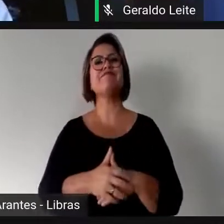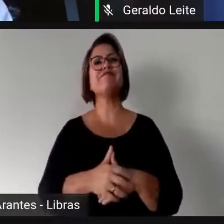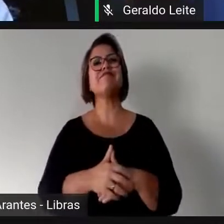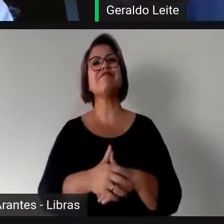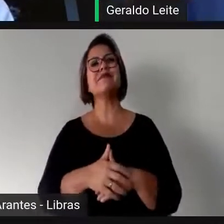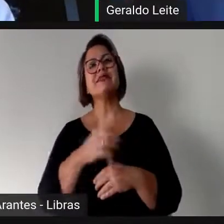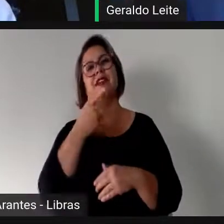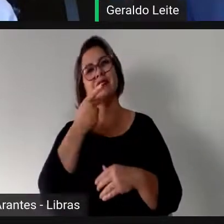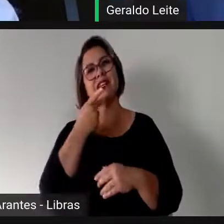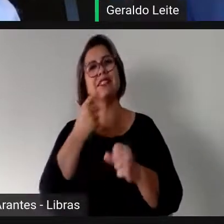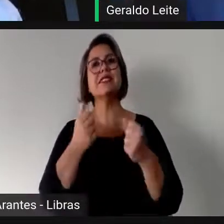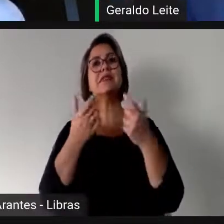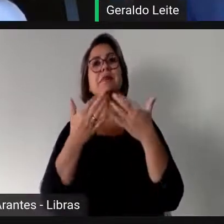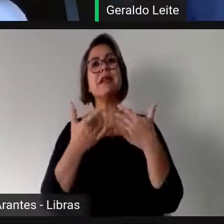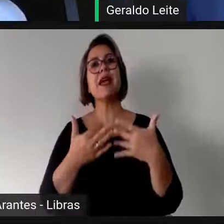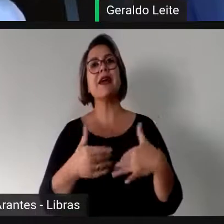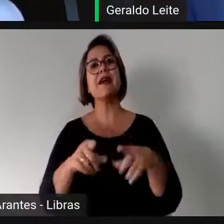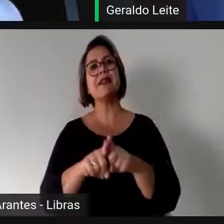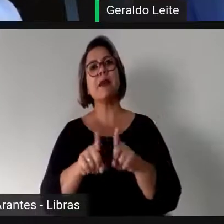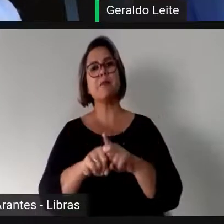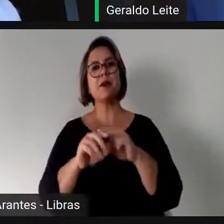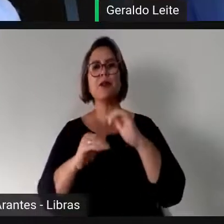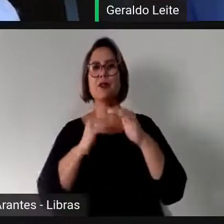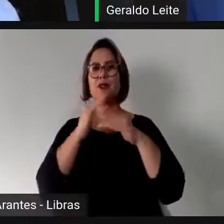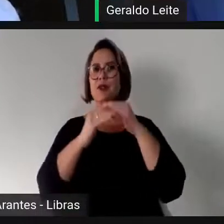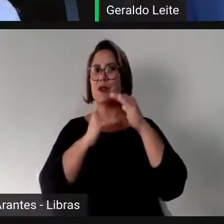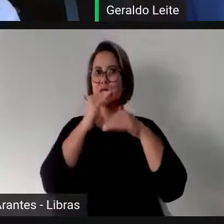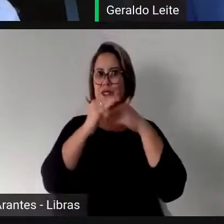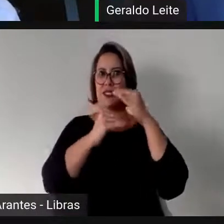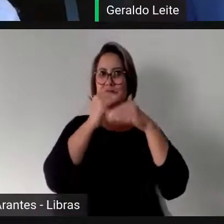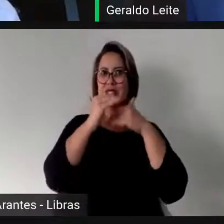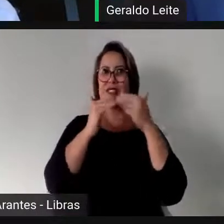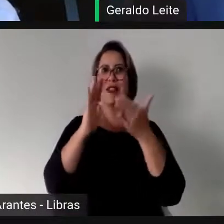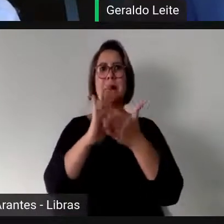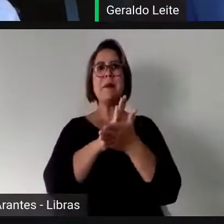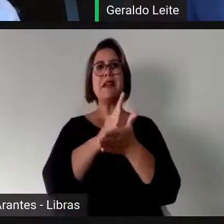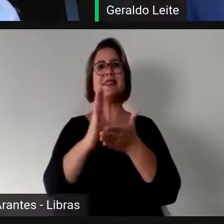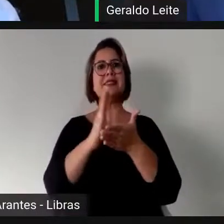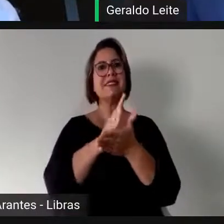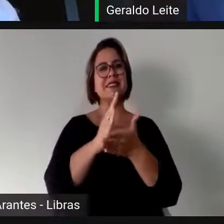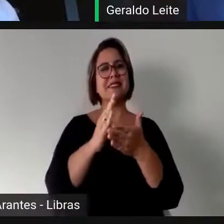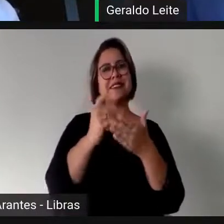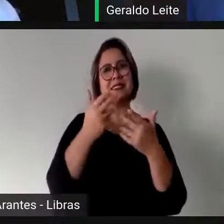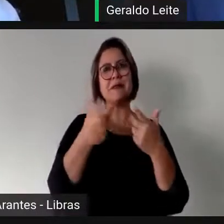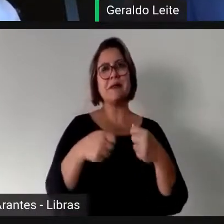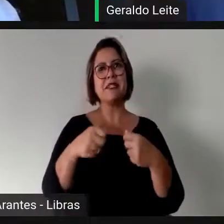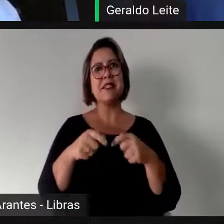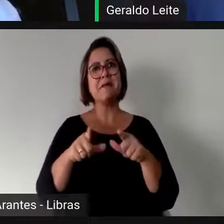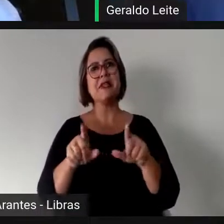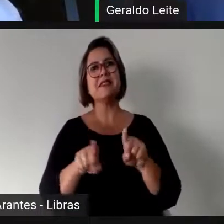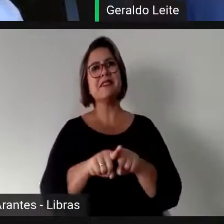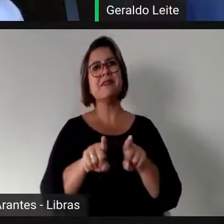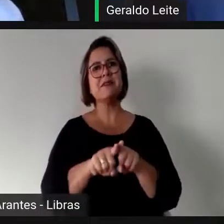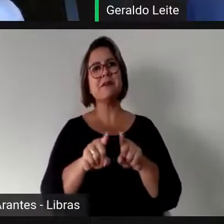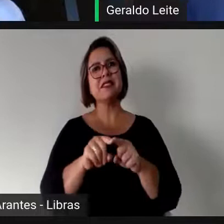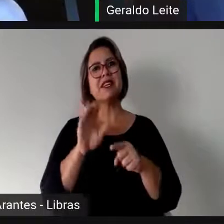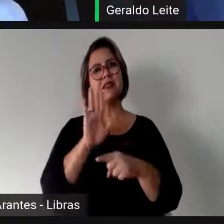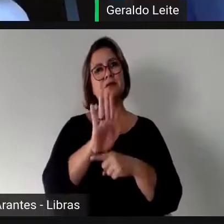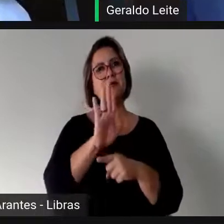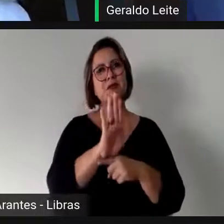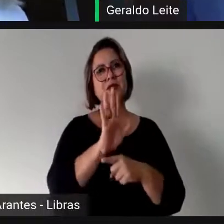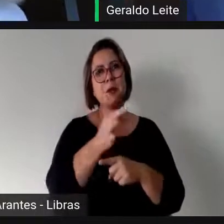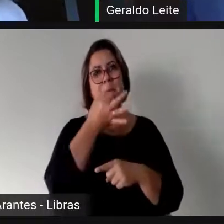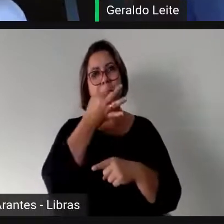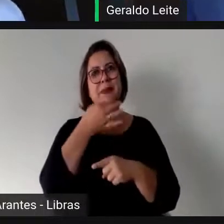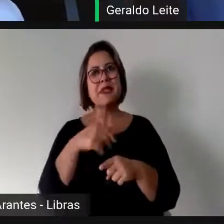introdução, né, e posso desenvolver mais algum aspecto depois, o que vocês possam achar interessante, né,